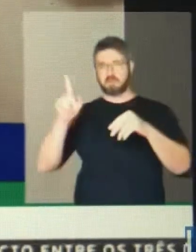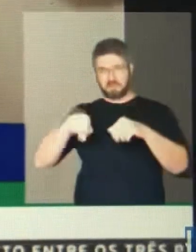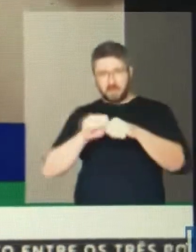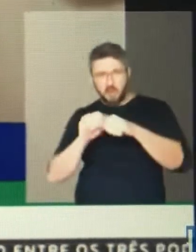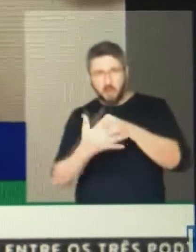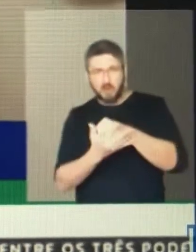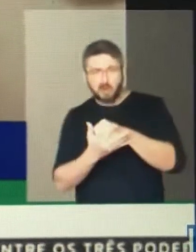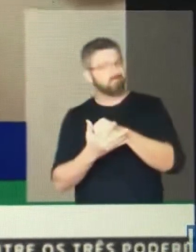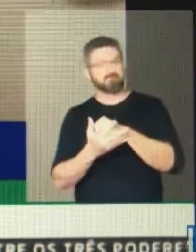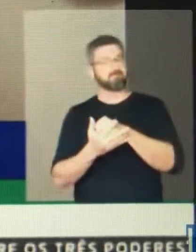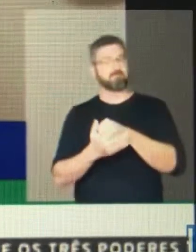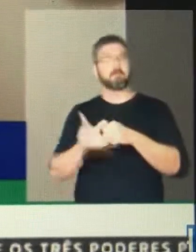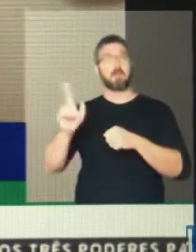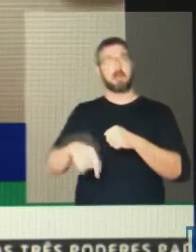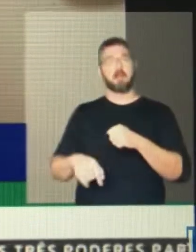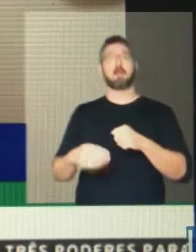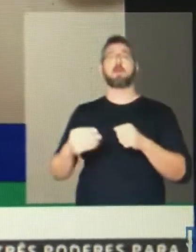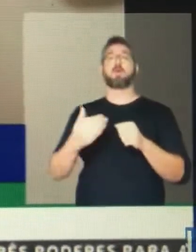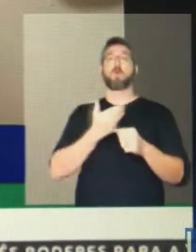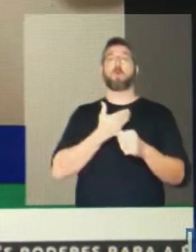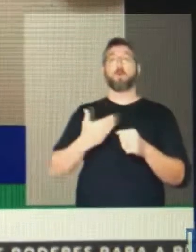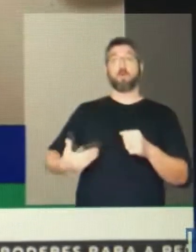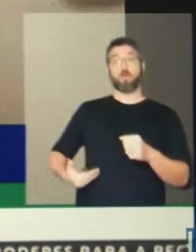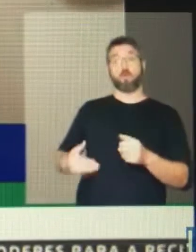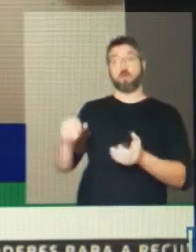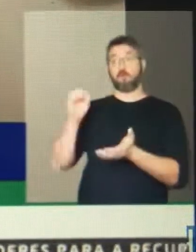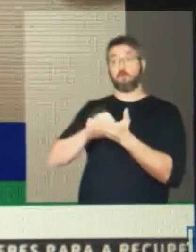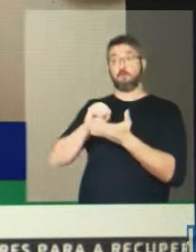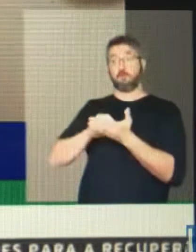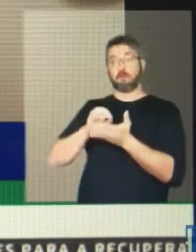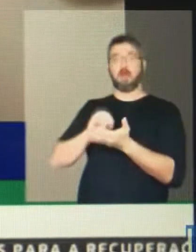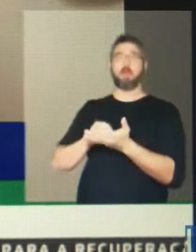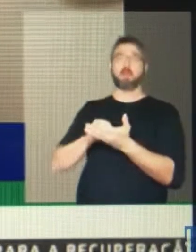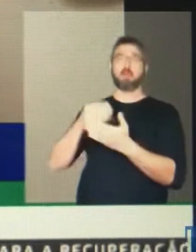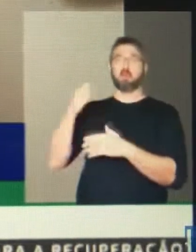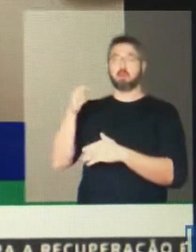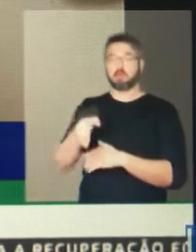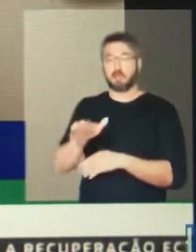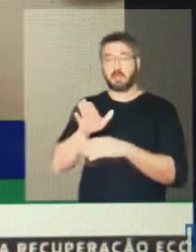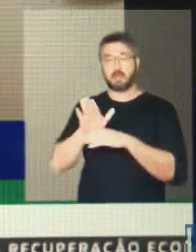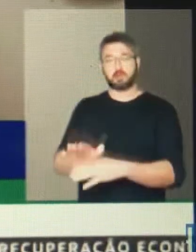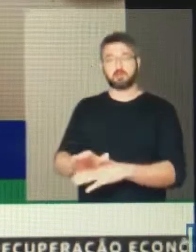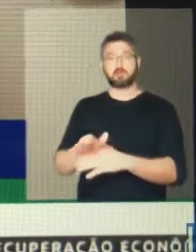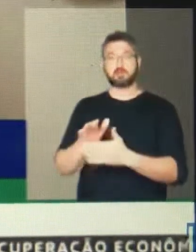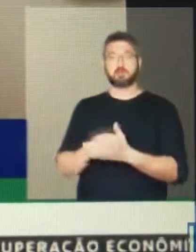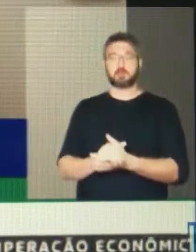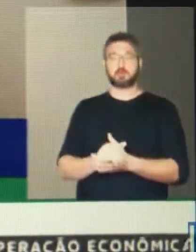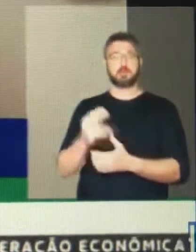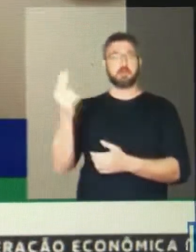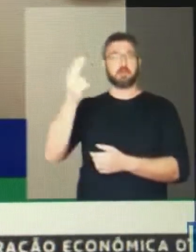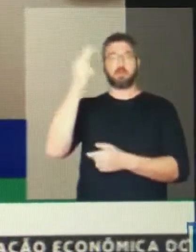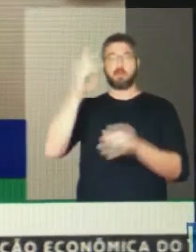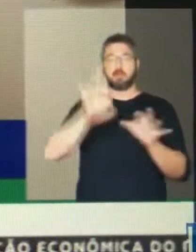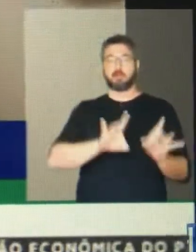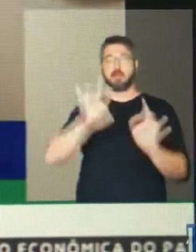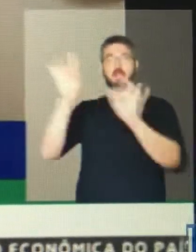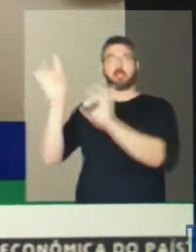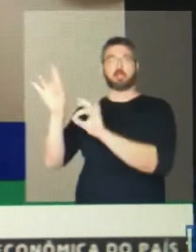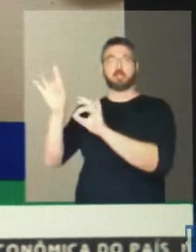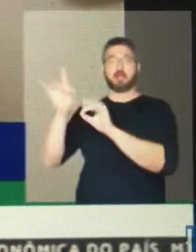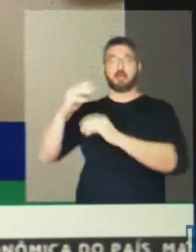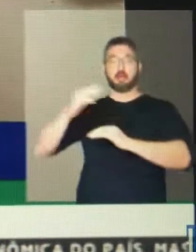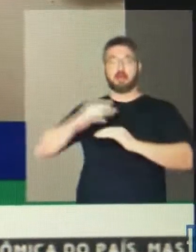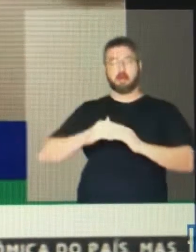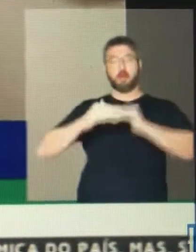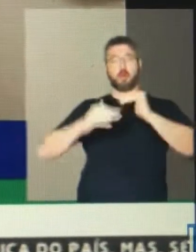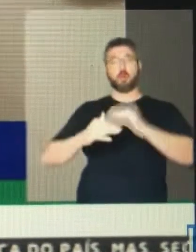para adiar a construção de políticas públicas que revertam o atual quadro. Entre o norte e o nordeste do país,